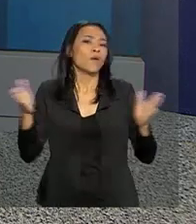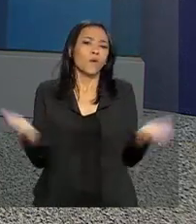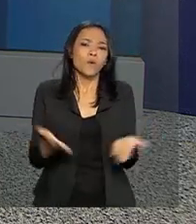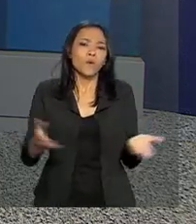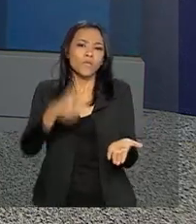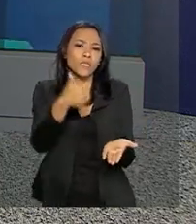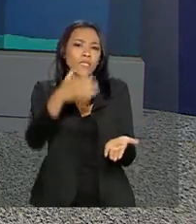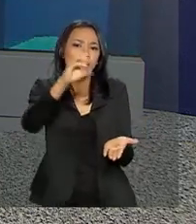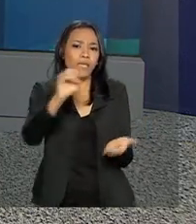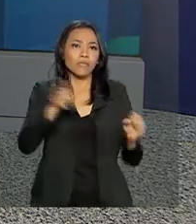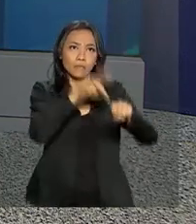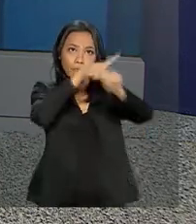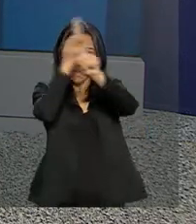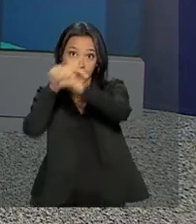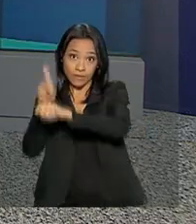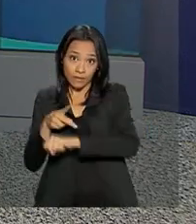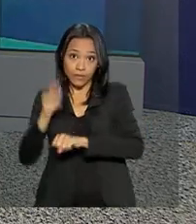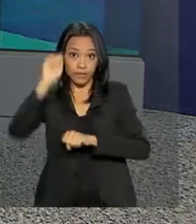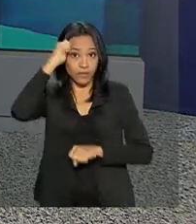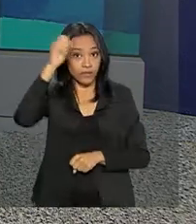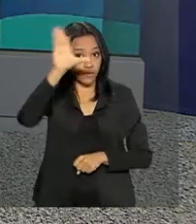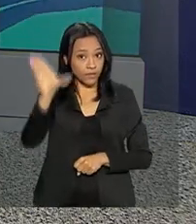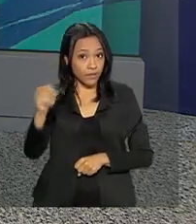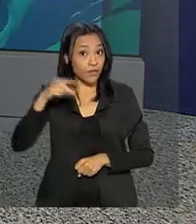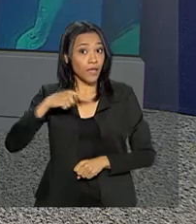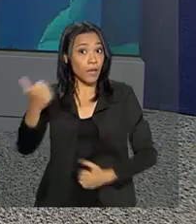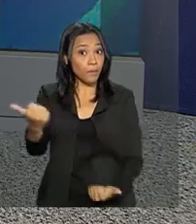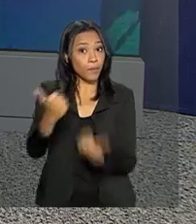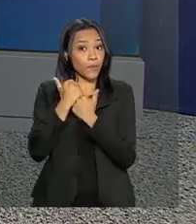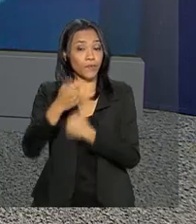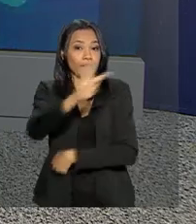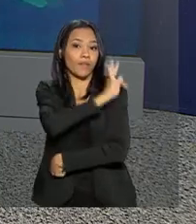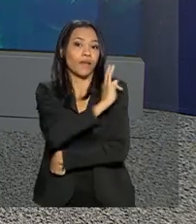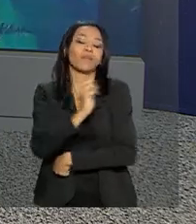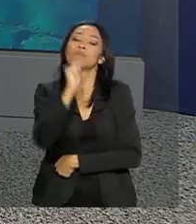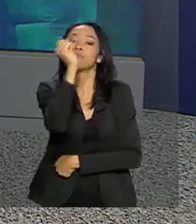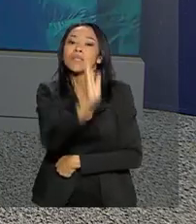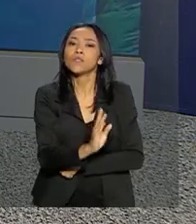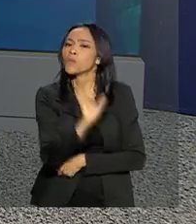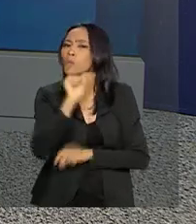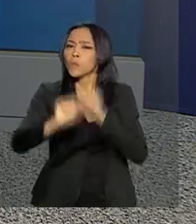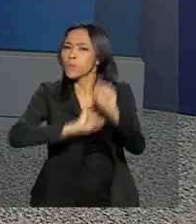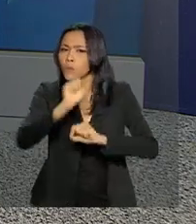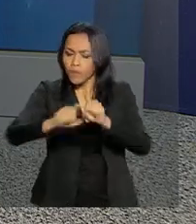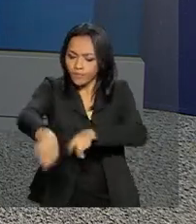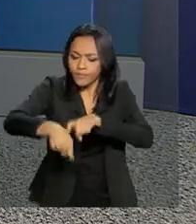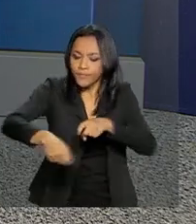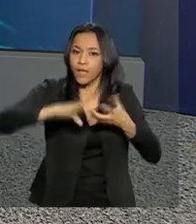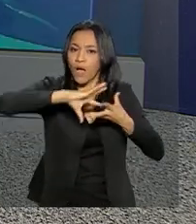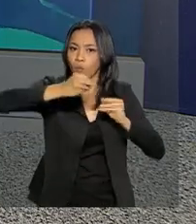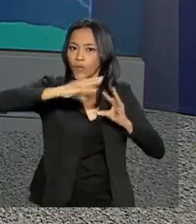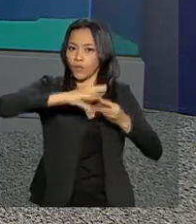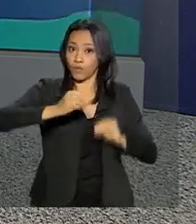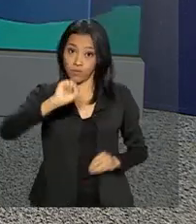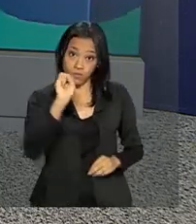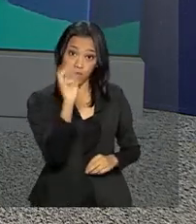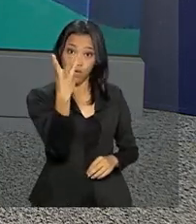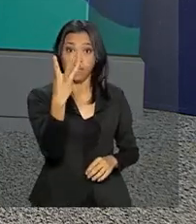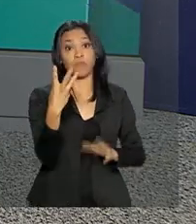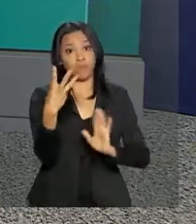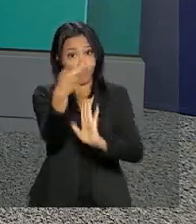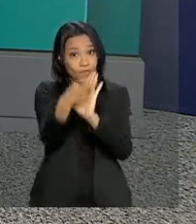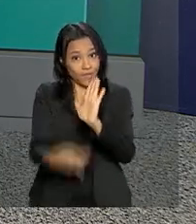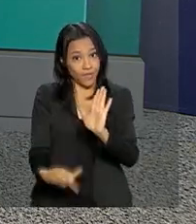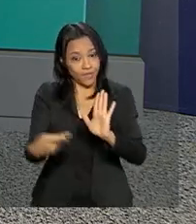países do continente africano contam com o apoio técnico brasileiro para a produção de algodão. São três projetos de compartilhamento do